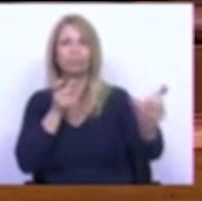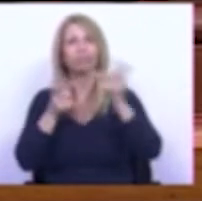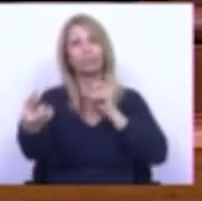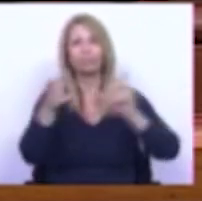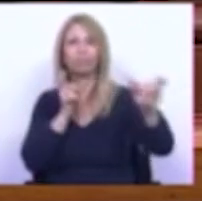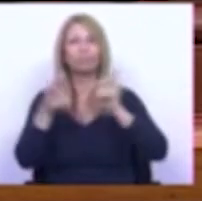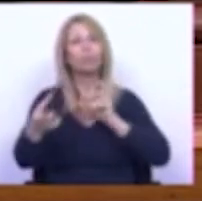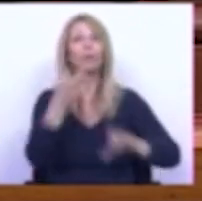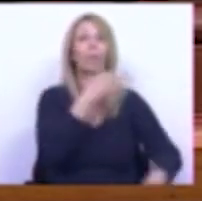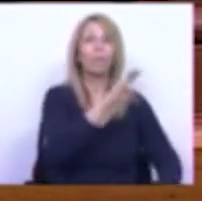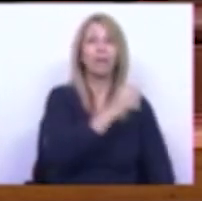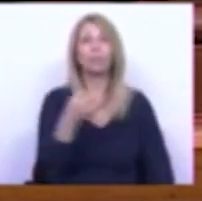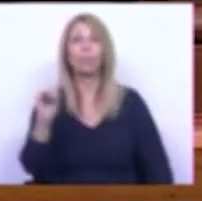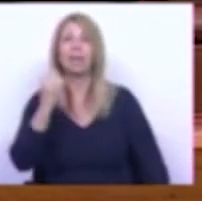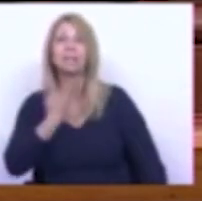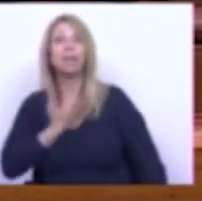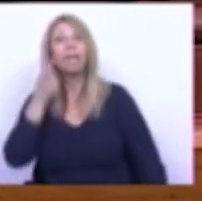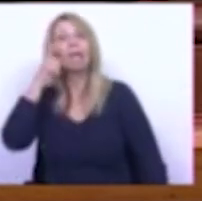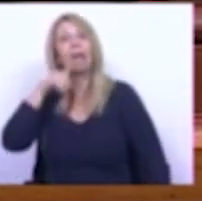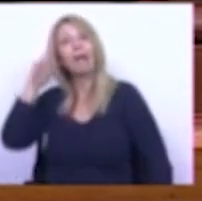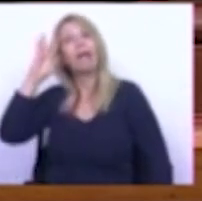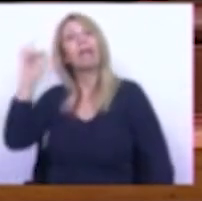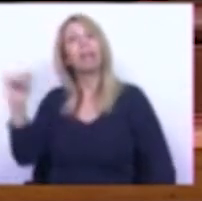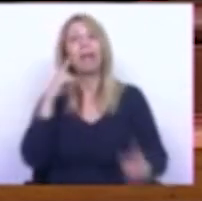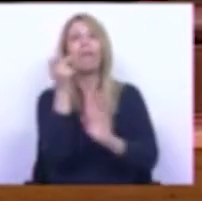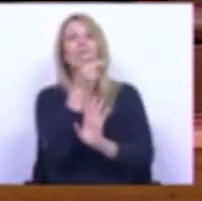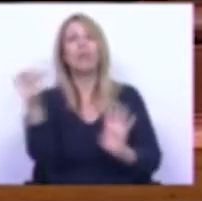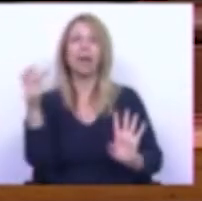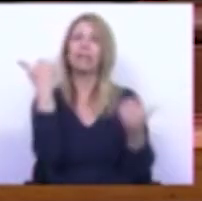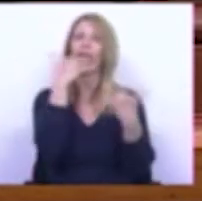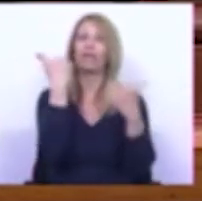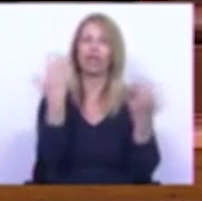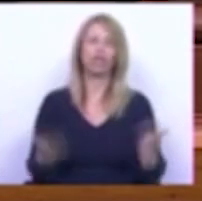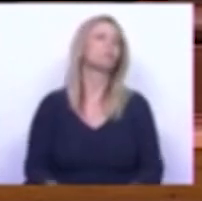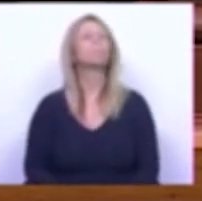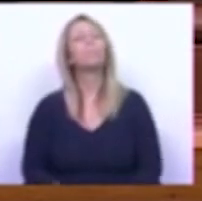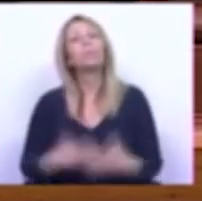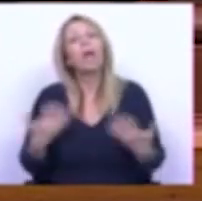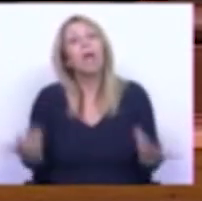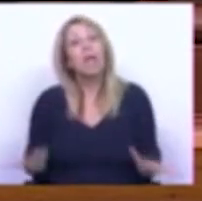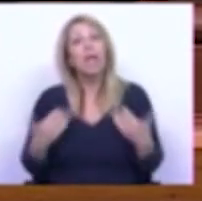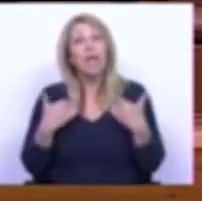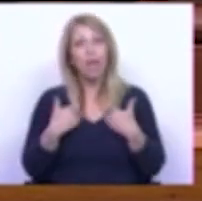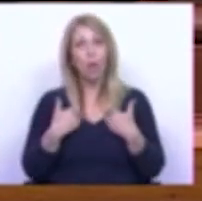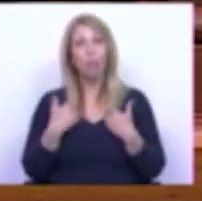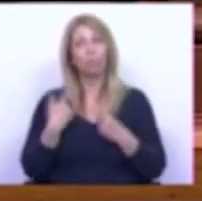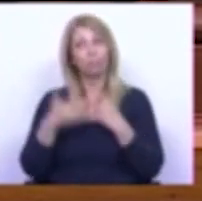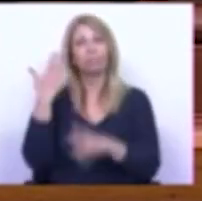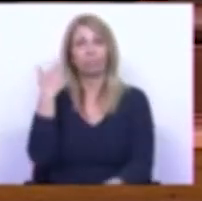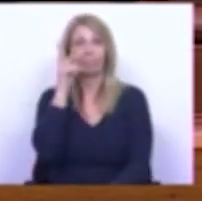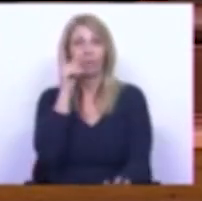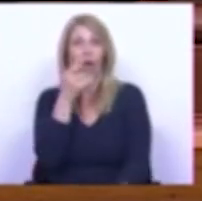a propósito da paternidade dessa expressão feliz. e eu tendo vivido esses anos 80